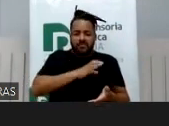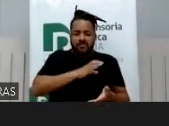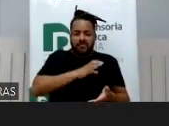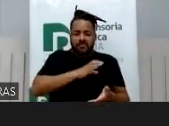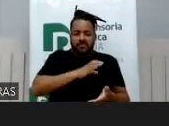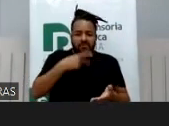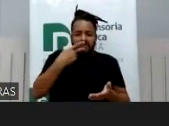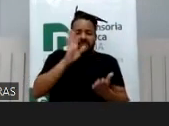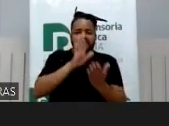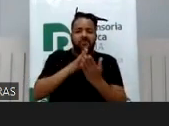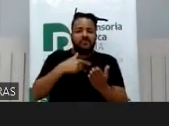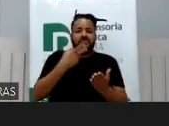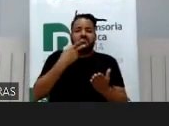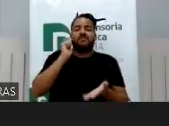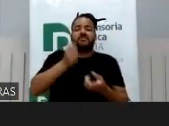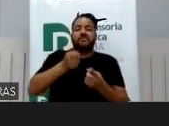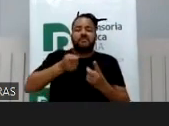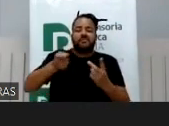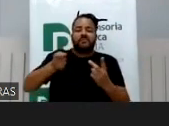caem aqui da cadeira,